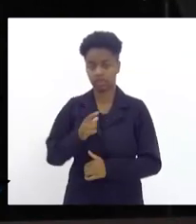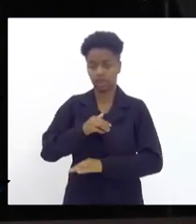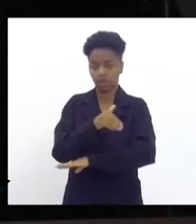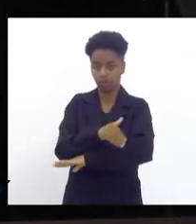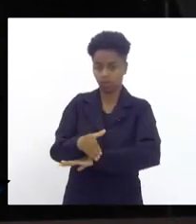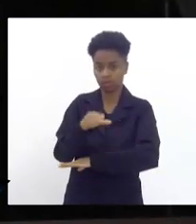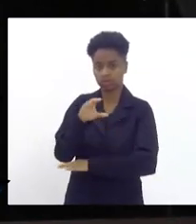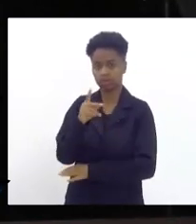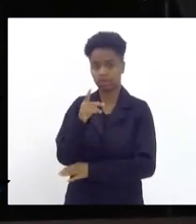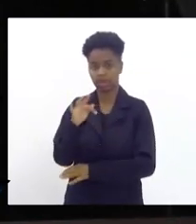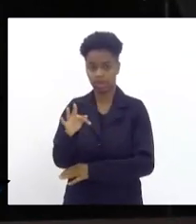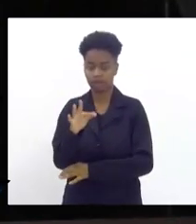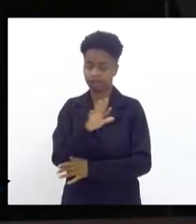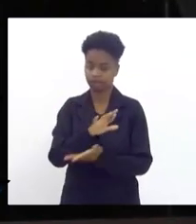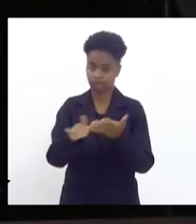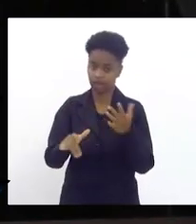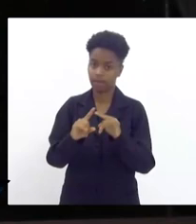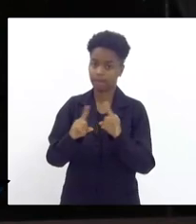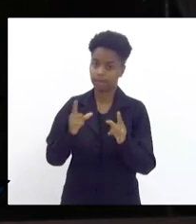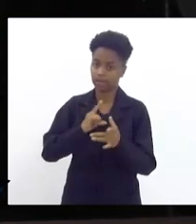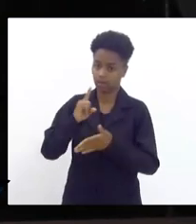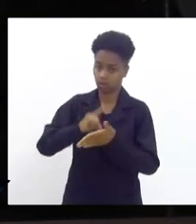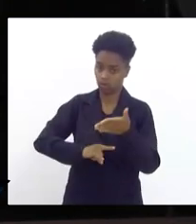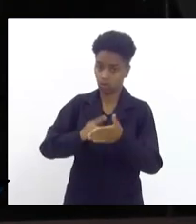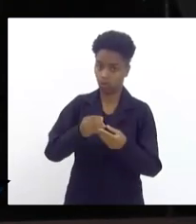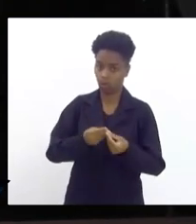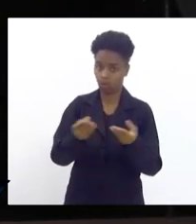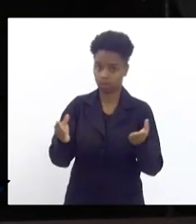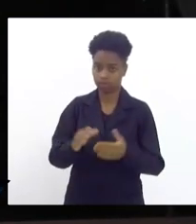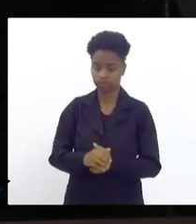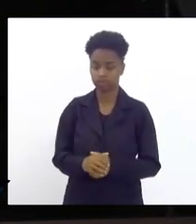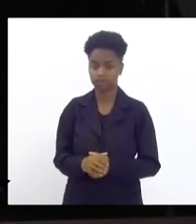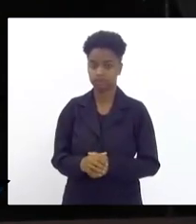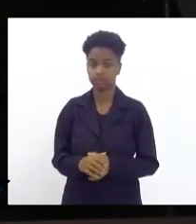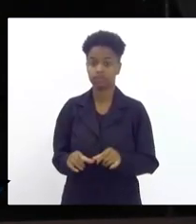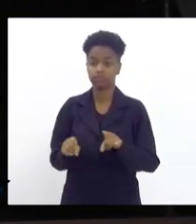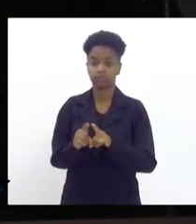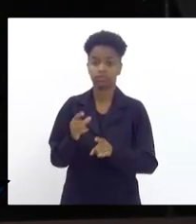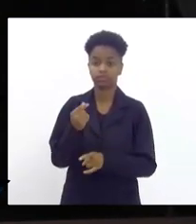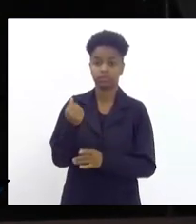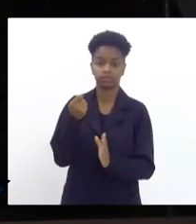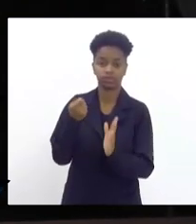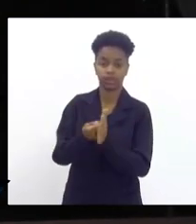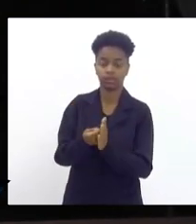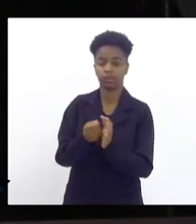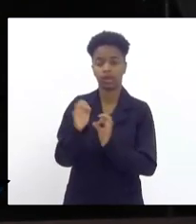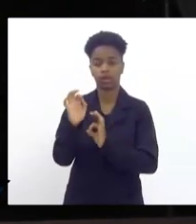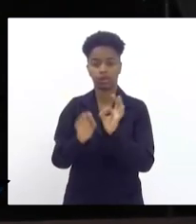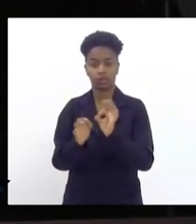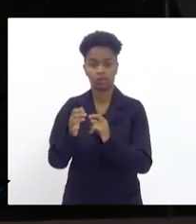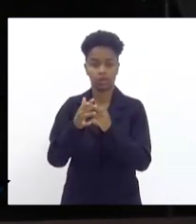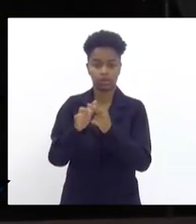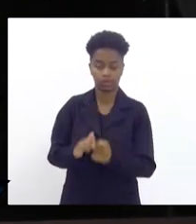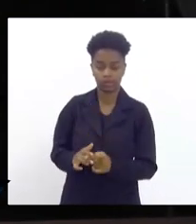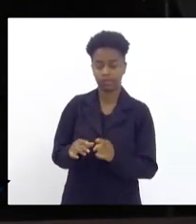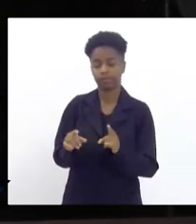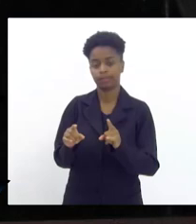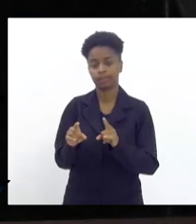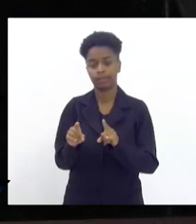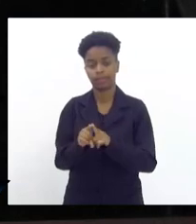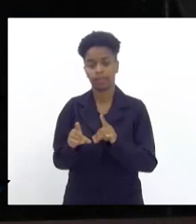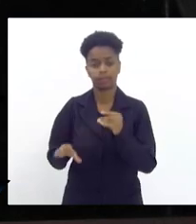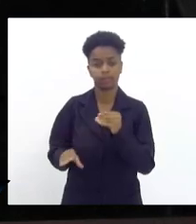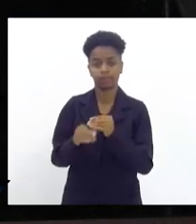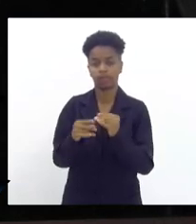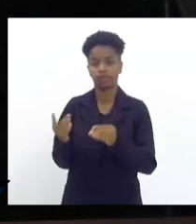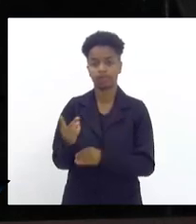CPF tudo direitinho mas vai chegar a conta os custos de instalação manutenção de hidrômetro e medidores incluindo o